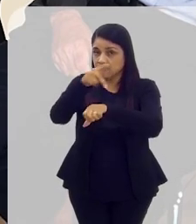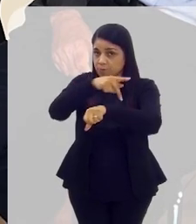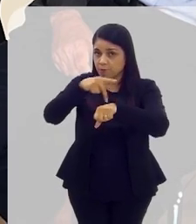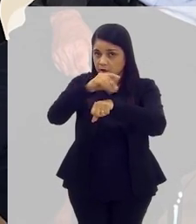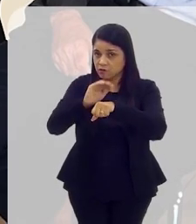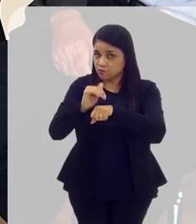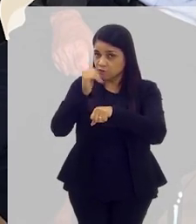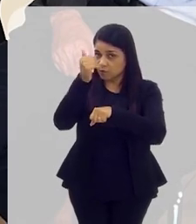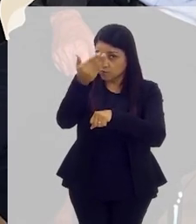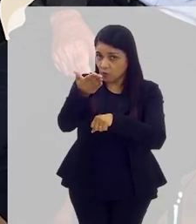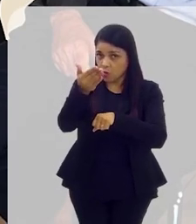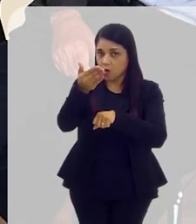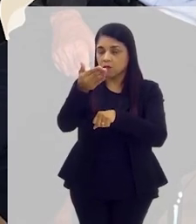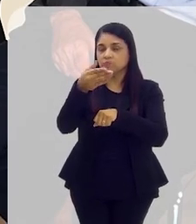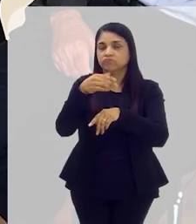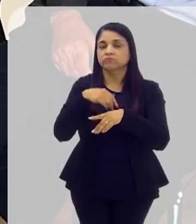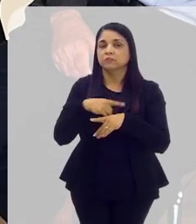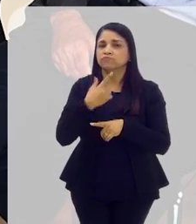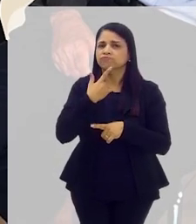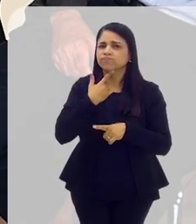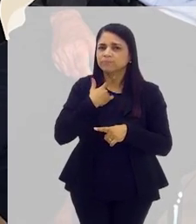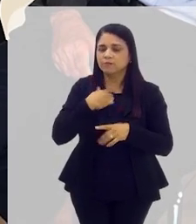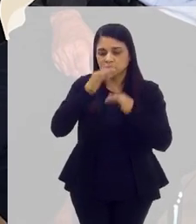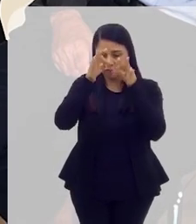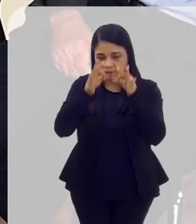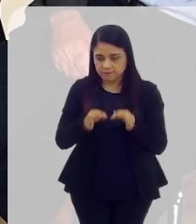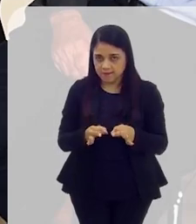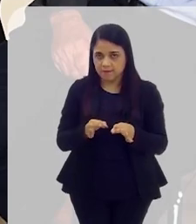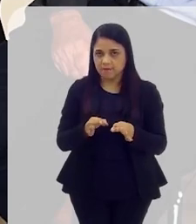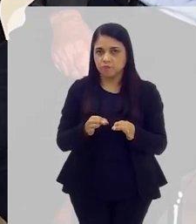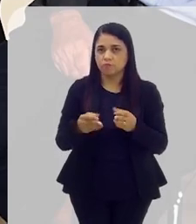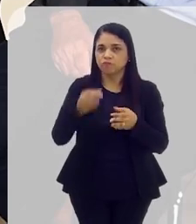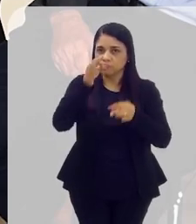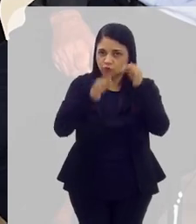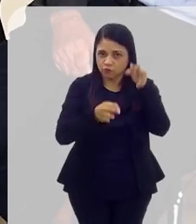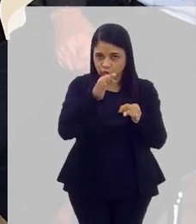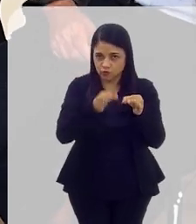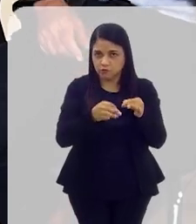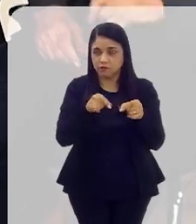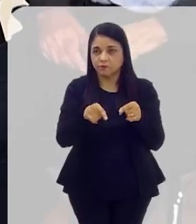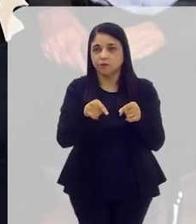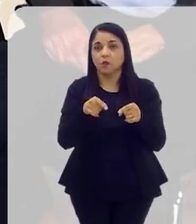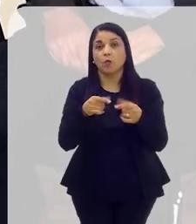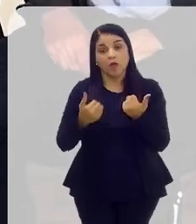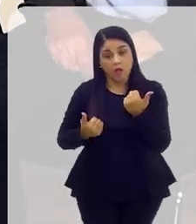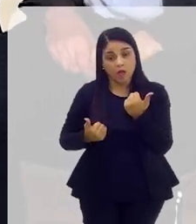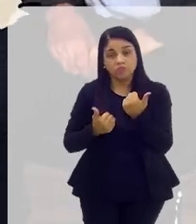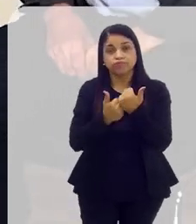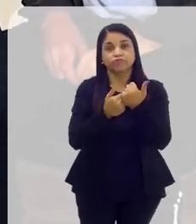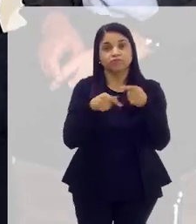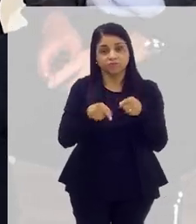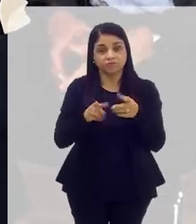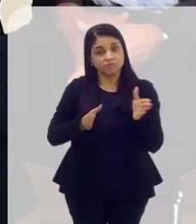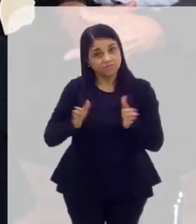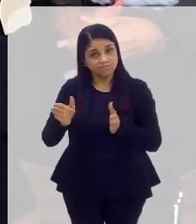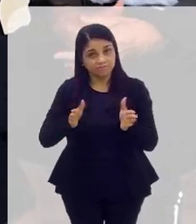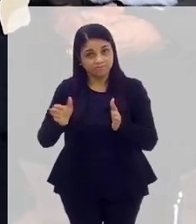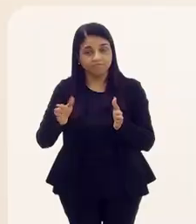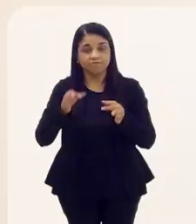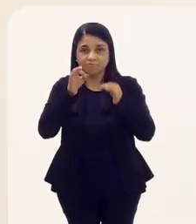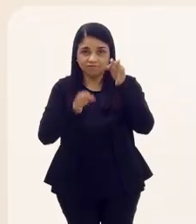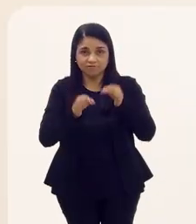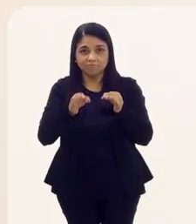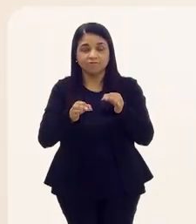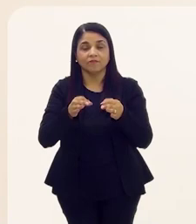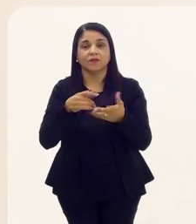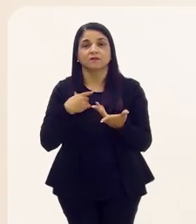possa, de fato, produzir o efeito almejado. Bom, e aí está a prestação jurisdicional, o acesso à justiça, que é